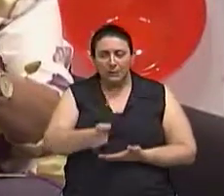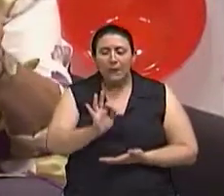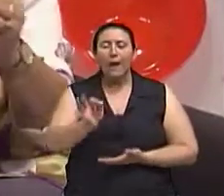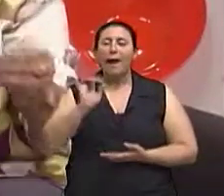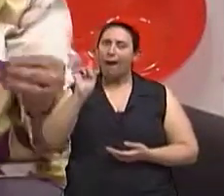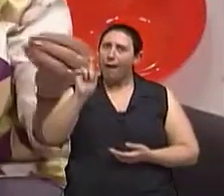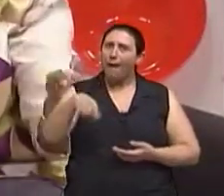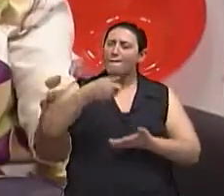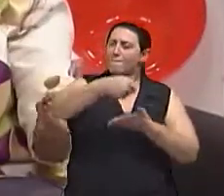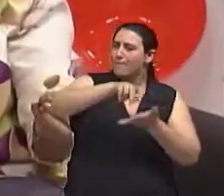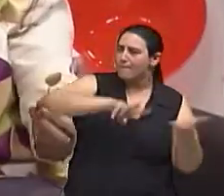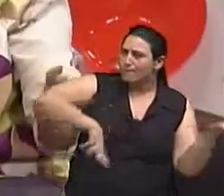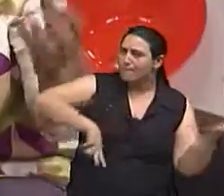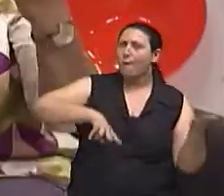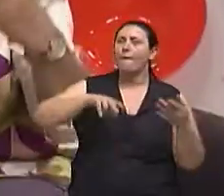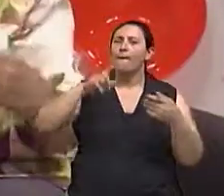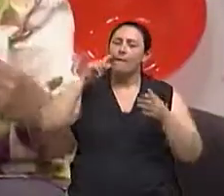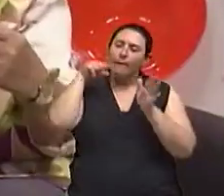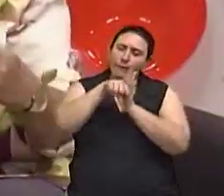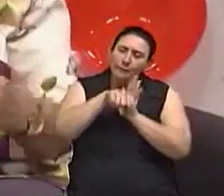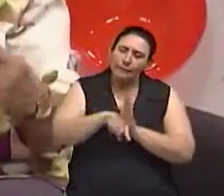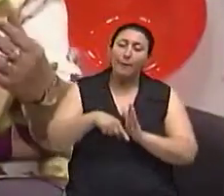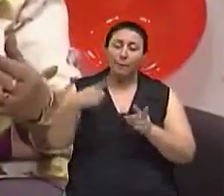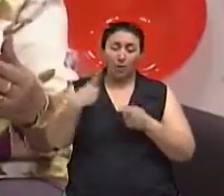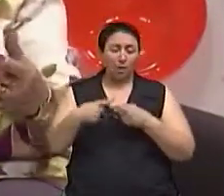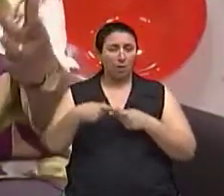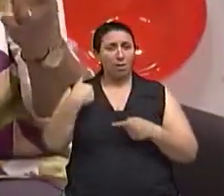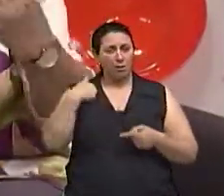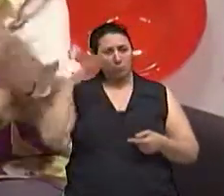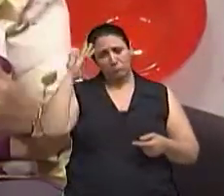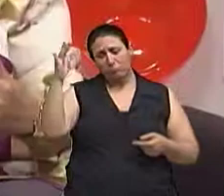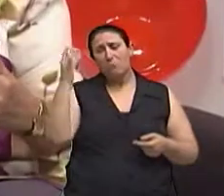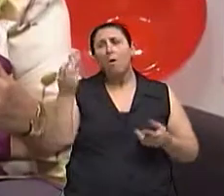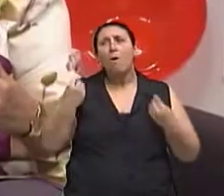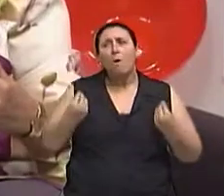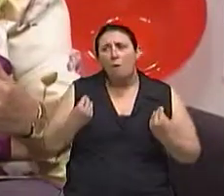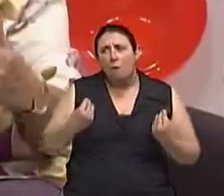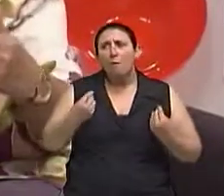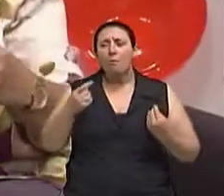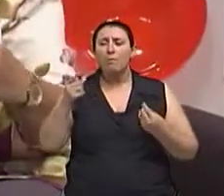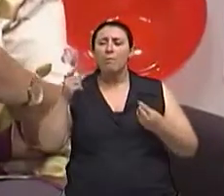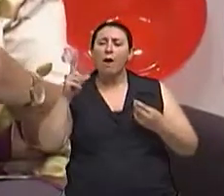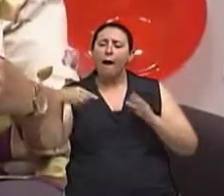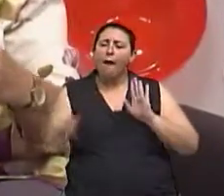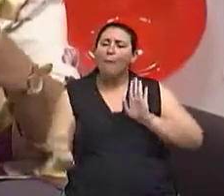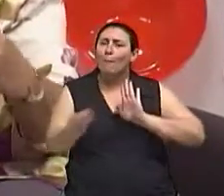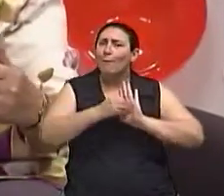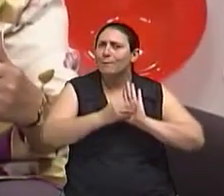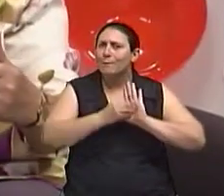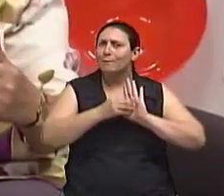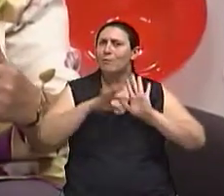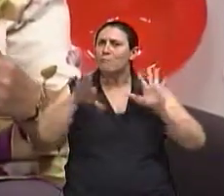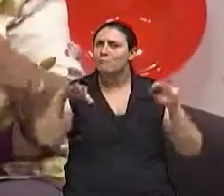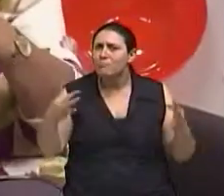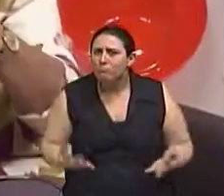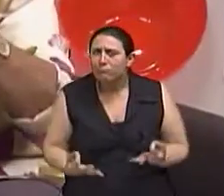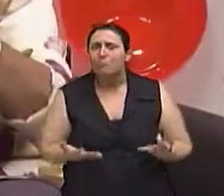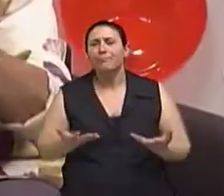feita por especialistas. Então, aí eu vou estar realmente usando a complementação adequadamente.